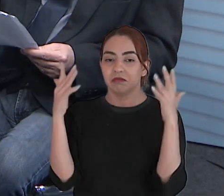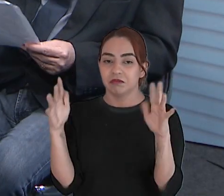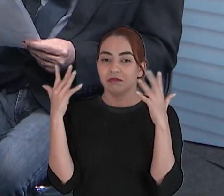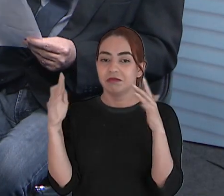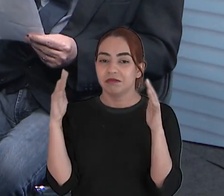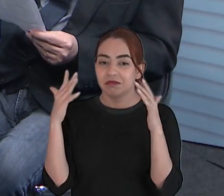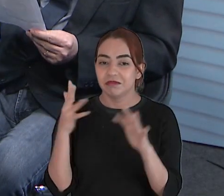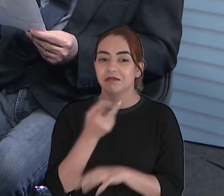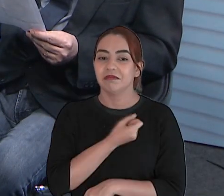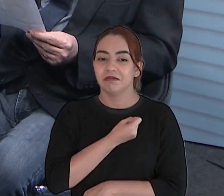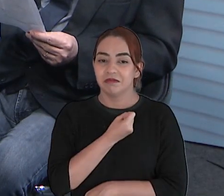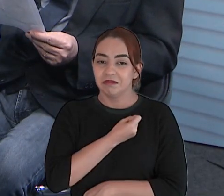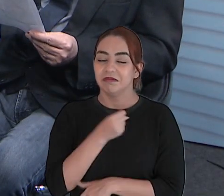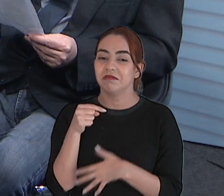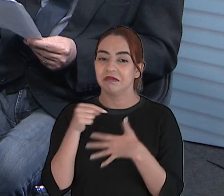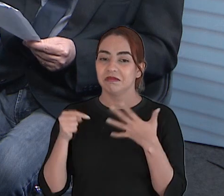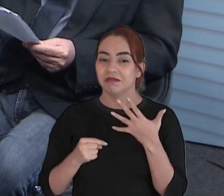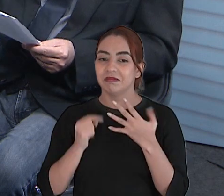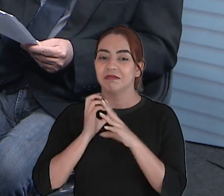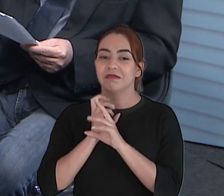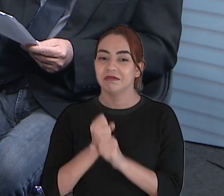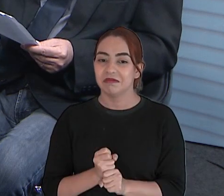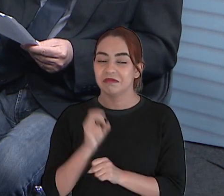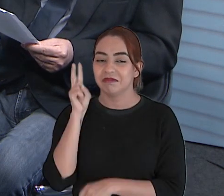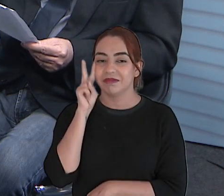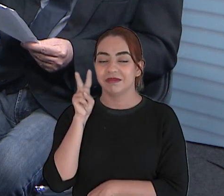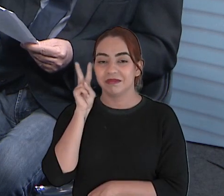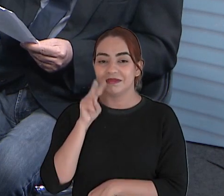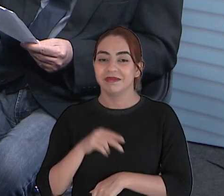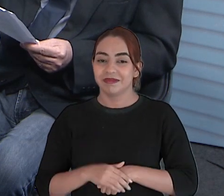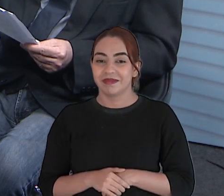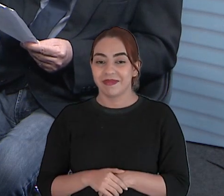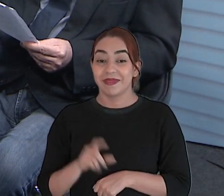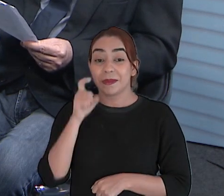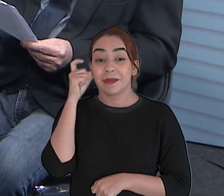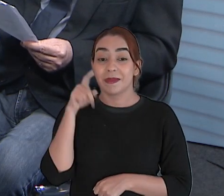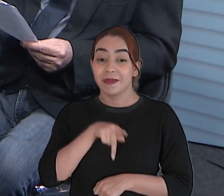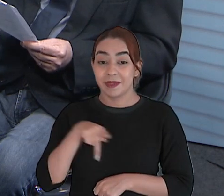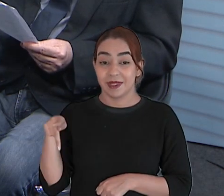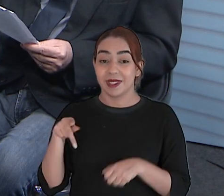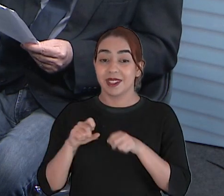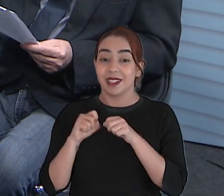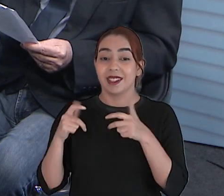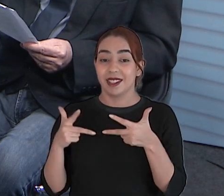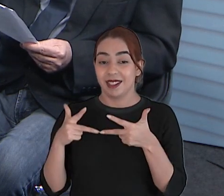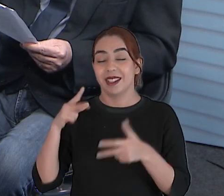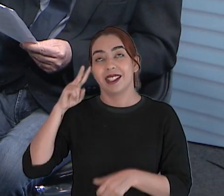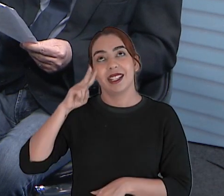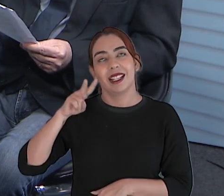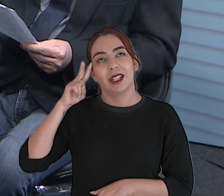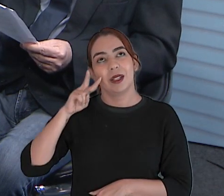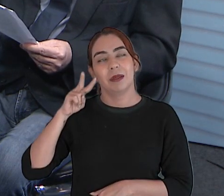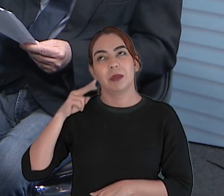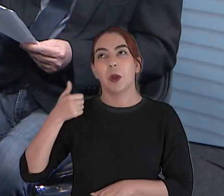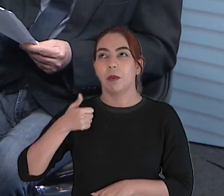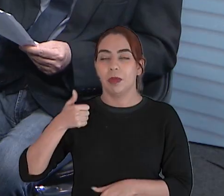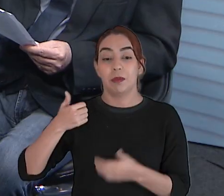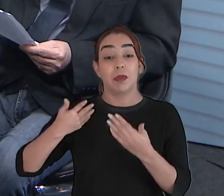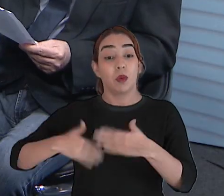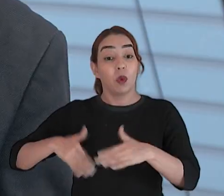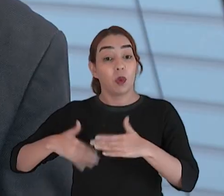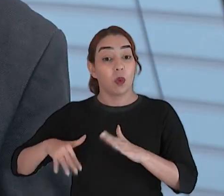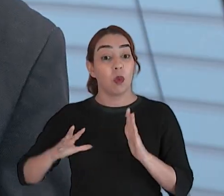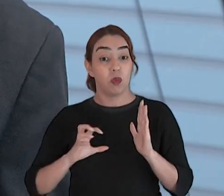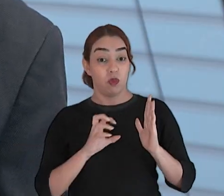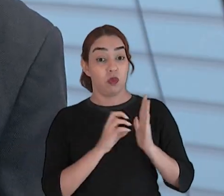memória. A produção me passou aqui, deputado, quando o senhor foi presidente da Câmara e eu acompanhei de perto o seu trabalho, o senhor realizou o primeiro concurso público da Câmara,